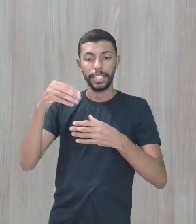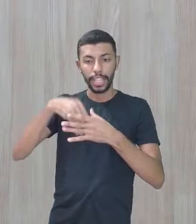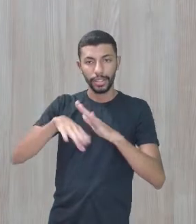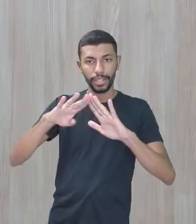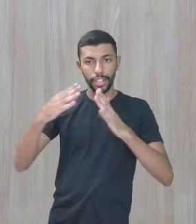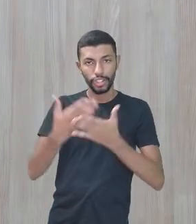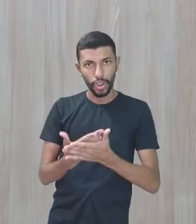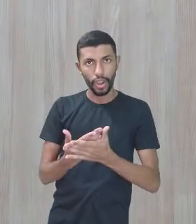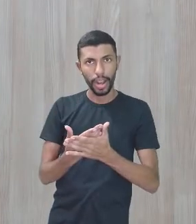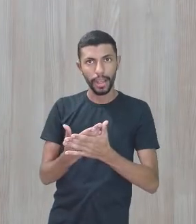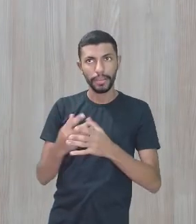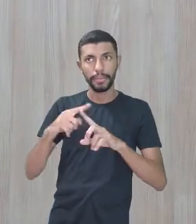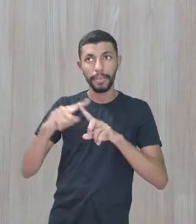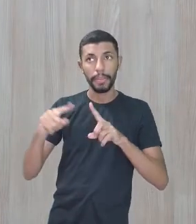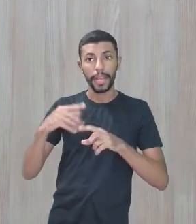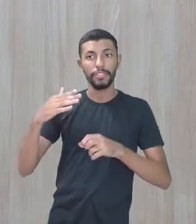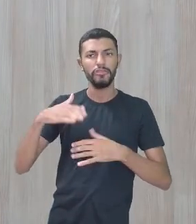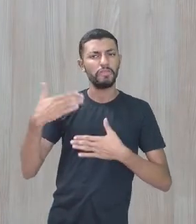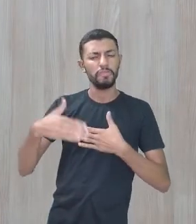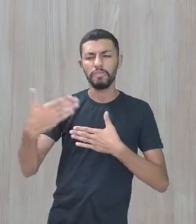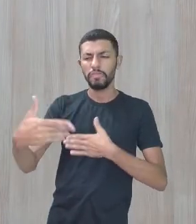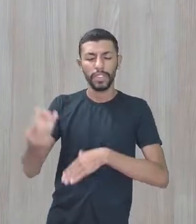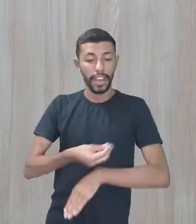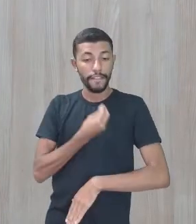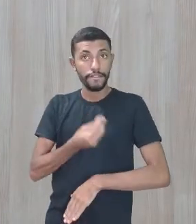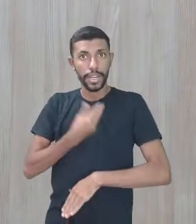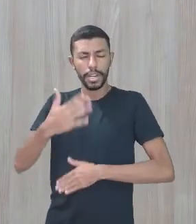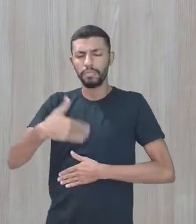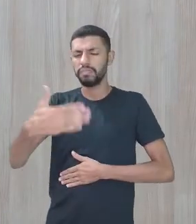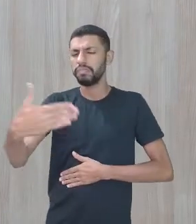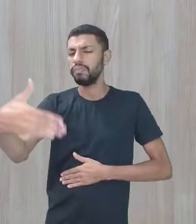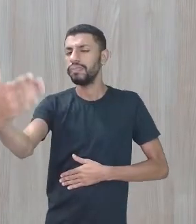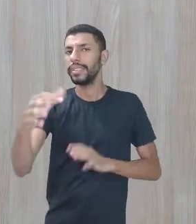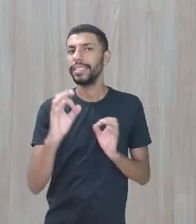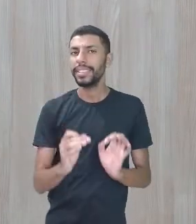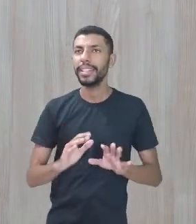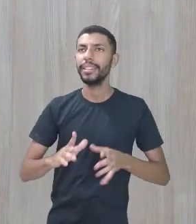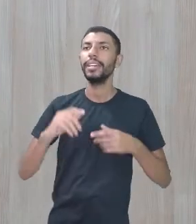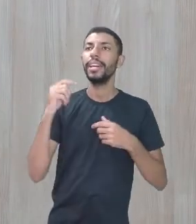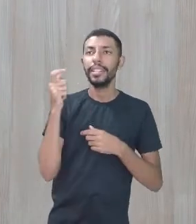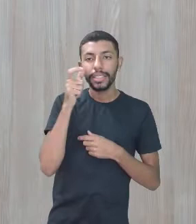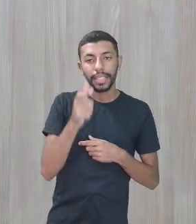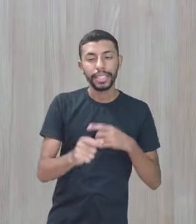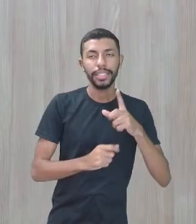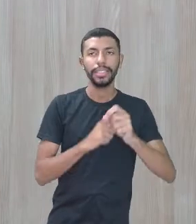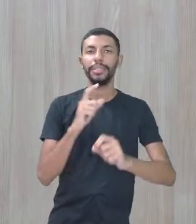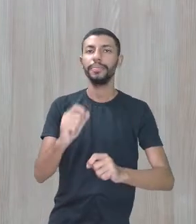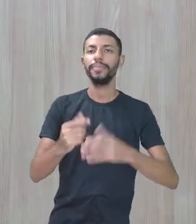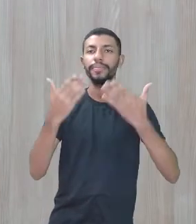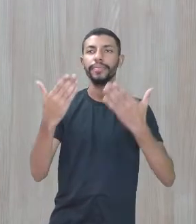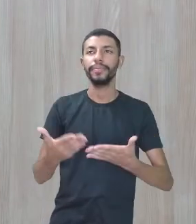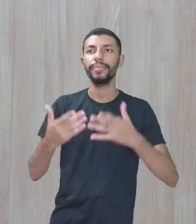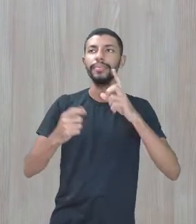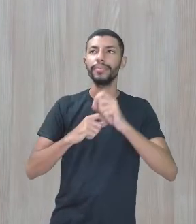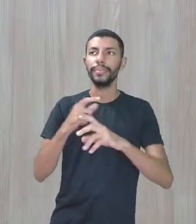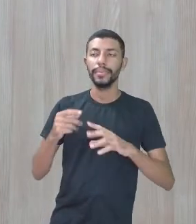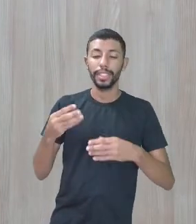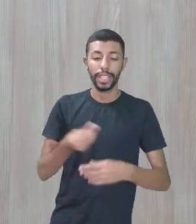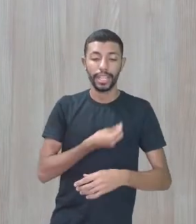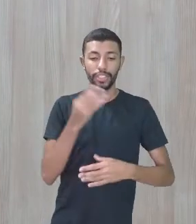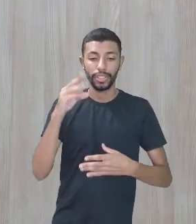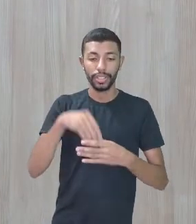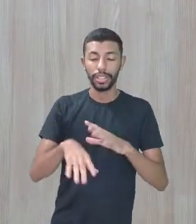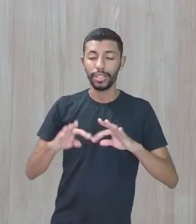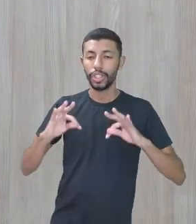Porque é interessante essa afetividade estar presente em todos os ambientes que eles vão